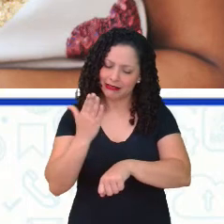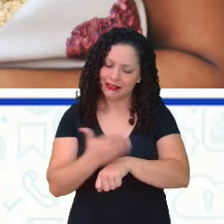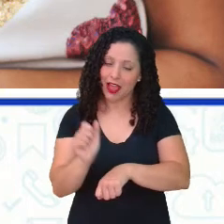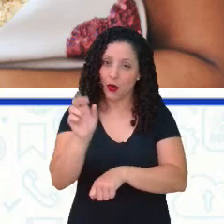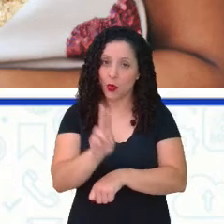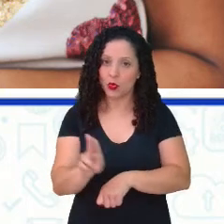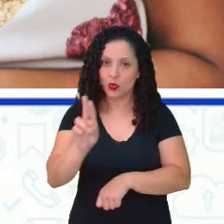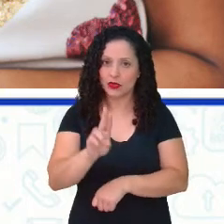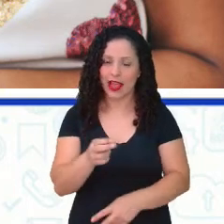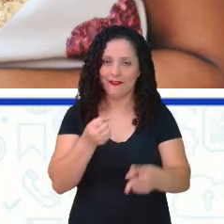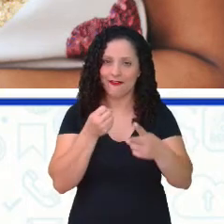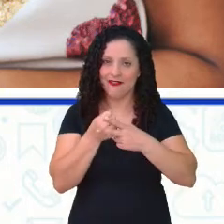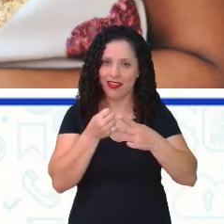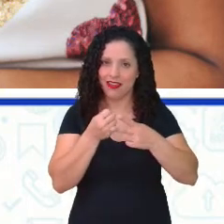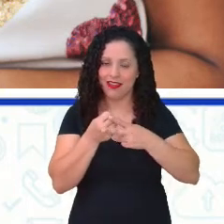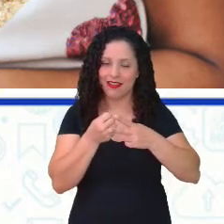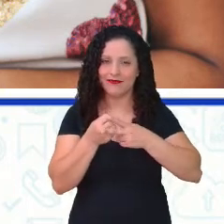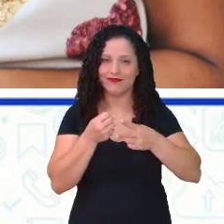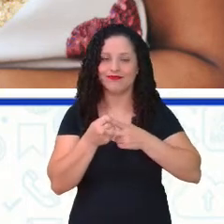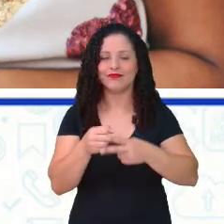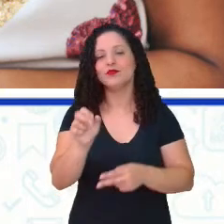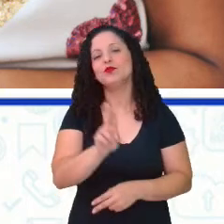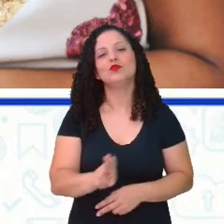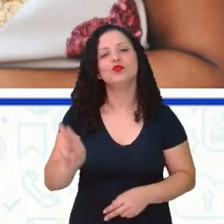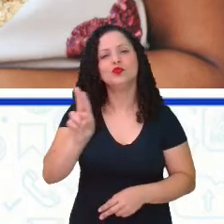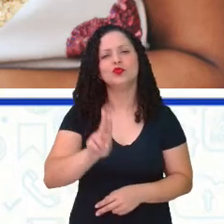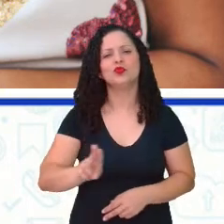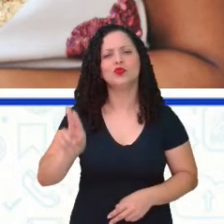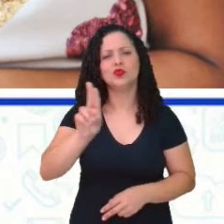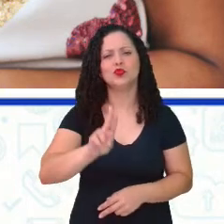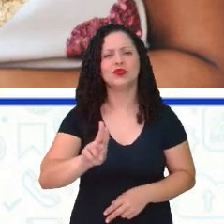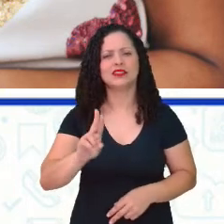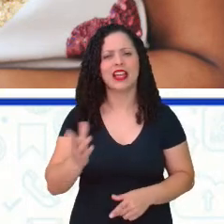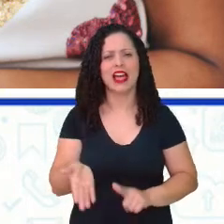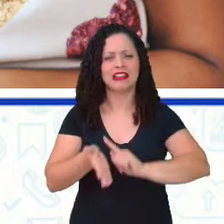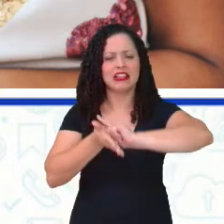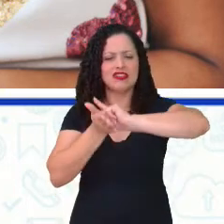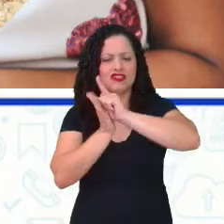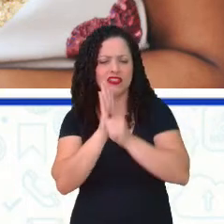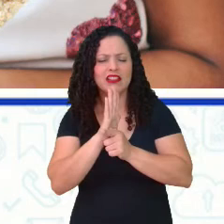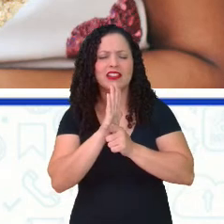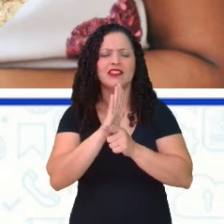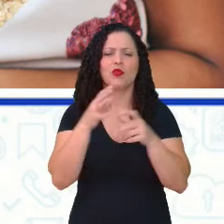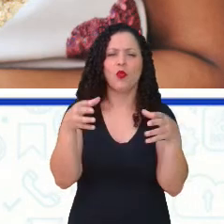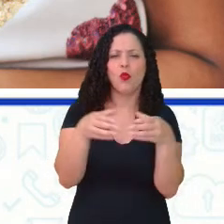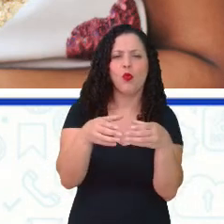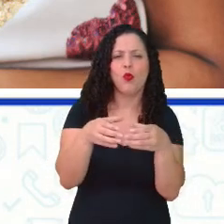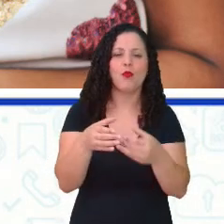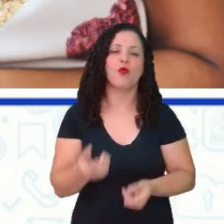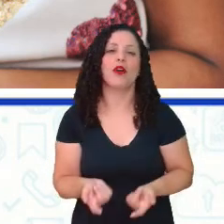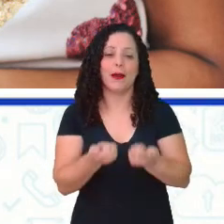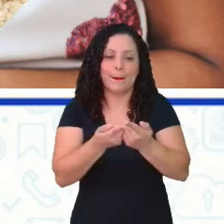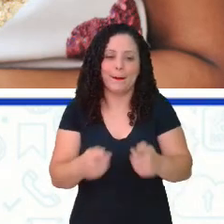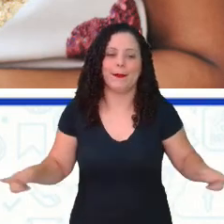usar os verbos, não é? Usar todas as classes gramaticais, entender os efeitos de sentido, não é?